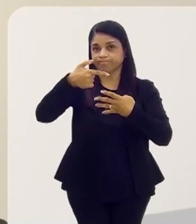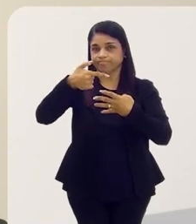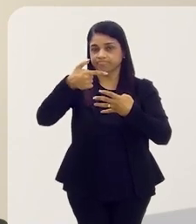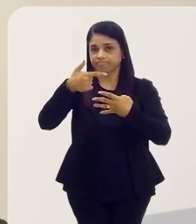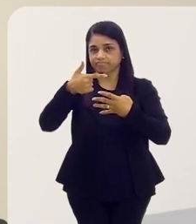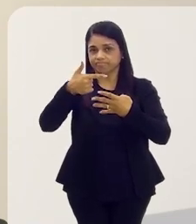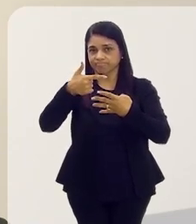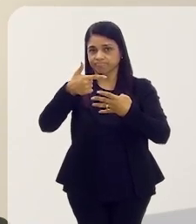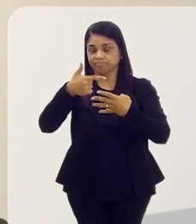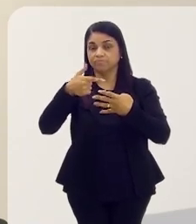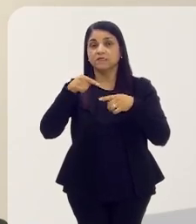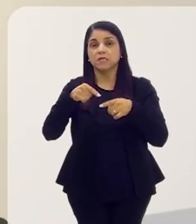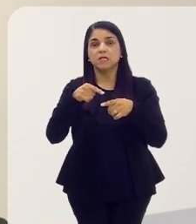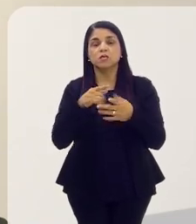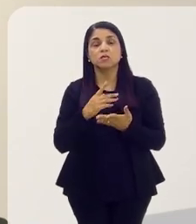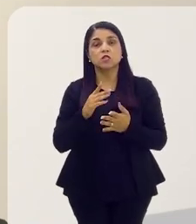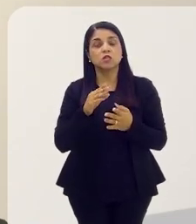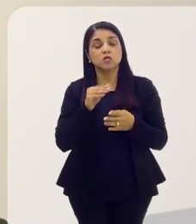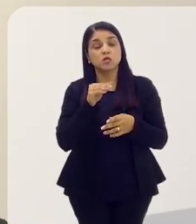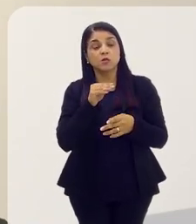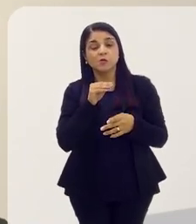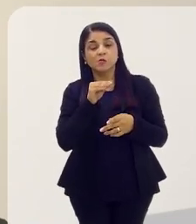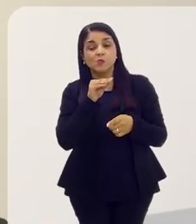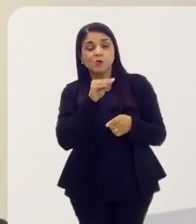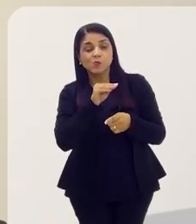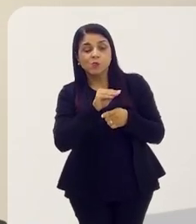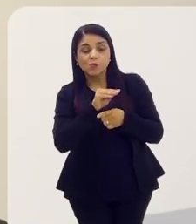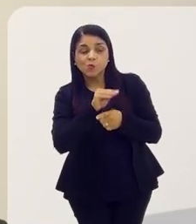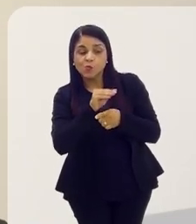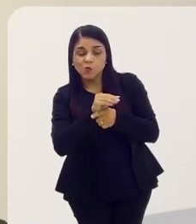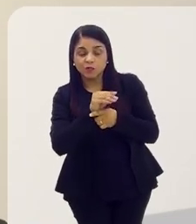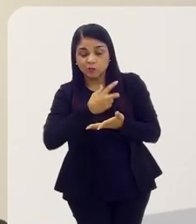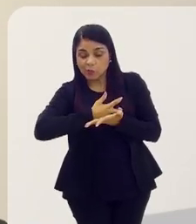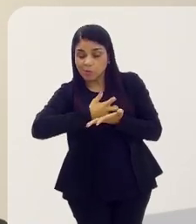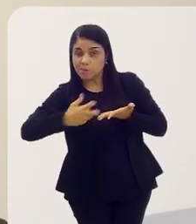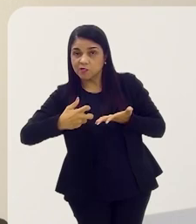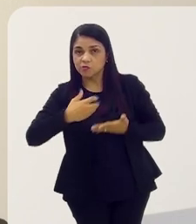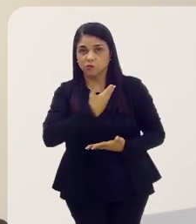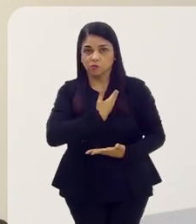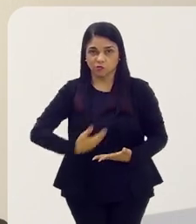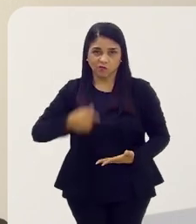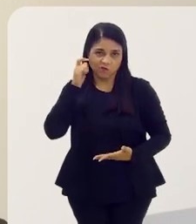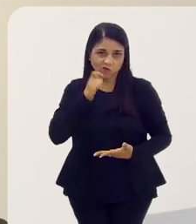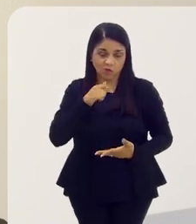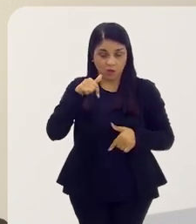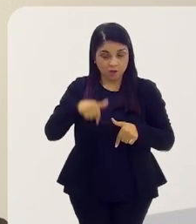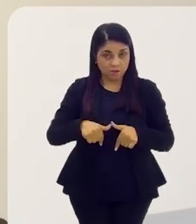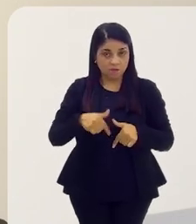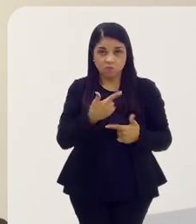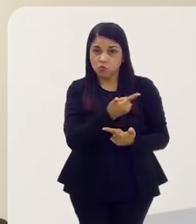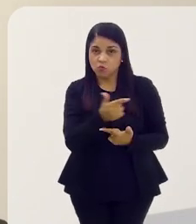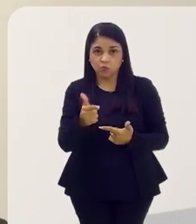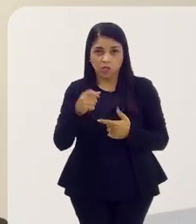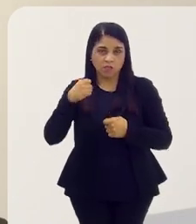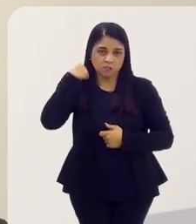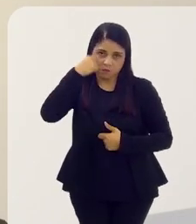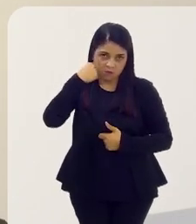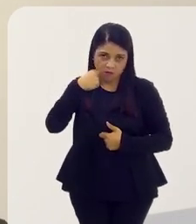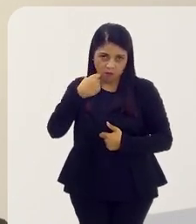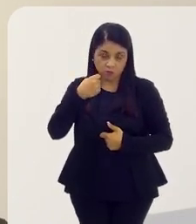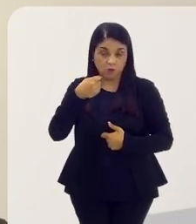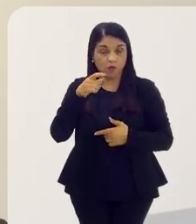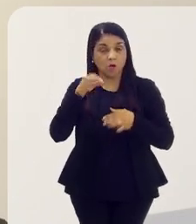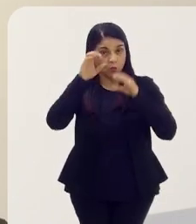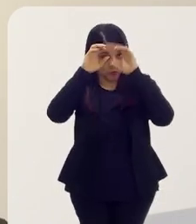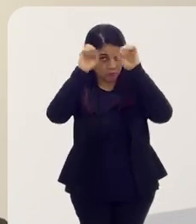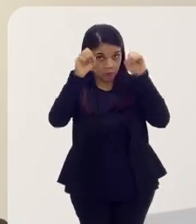do impeachment do governador. Porque aqui, na Assembleia, não tem Senado, não é uma casa bicameral. Então,